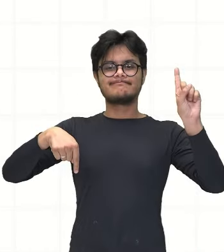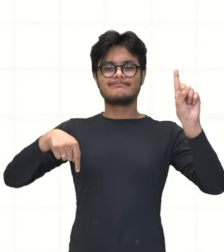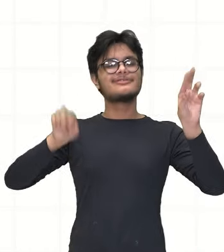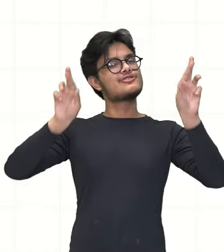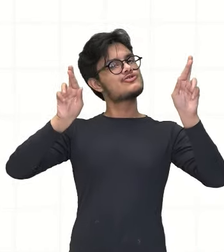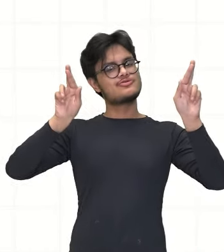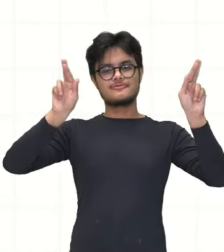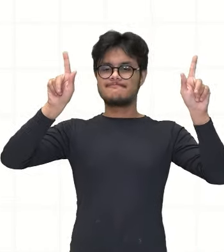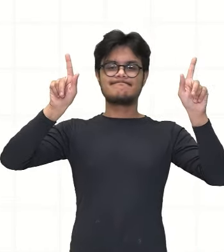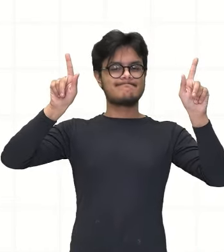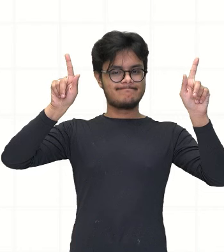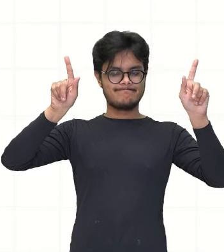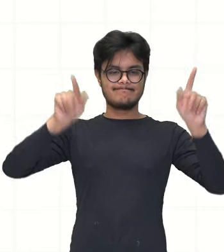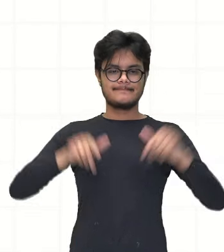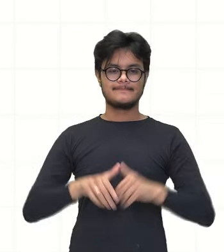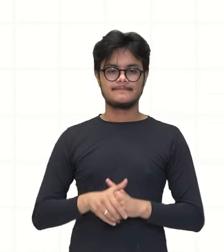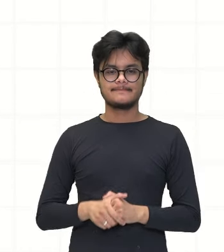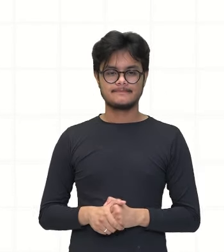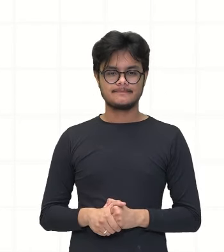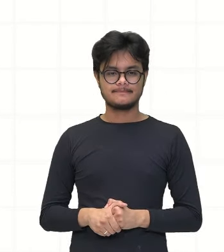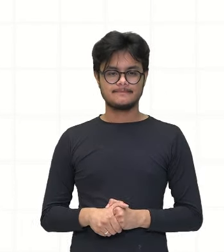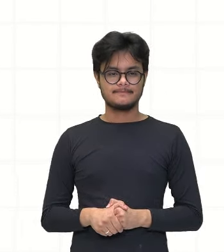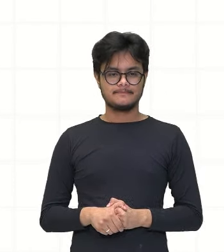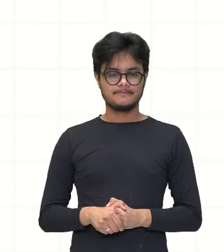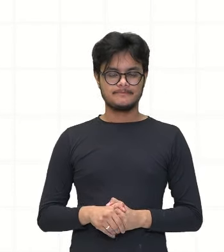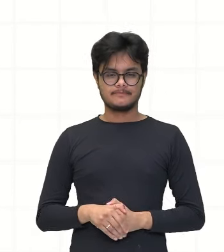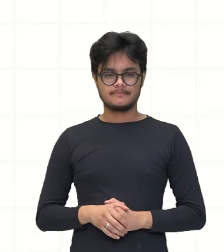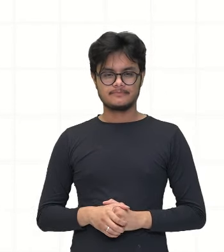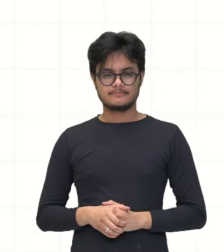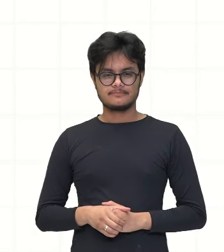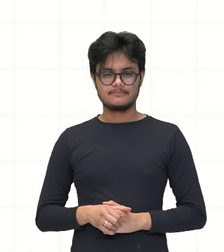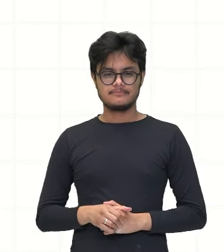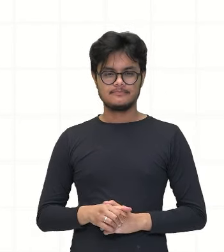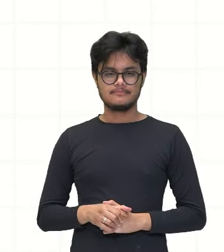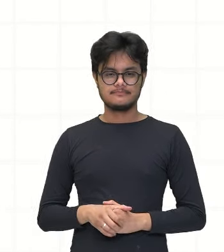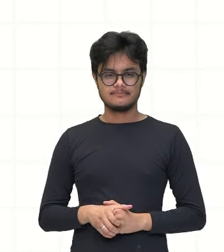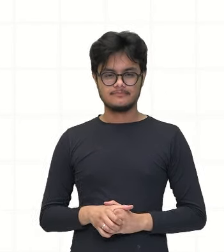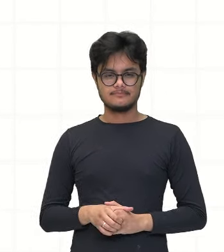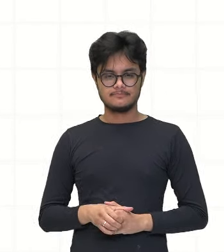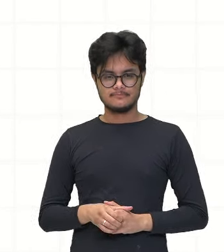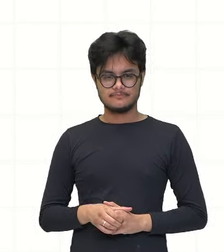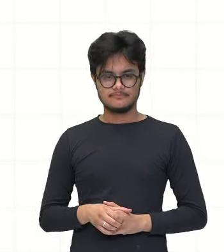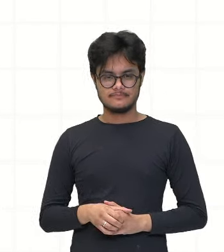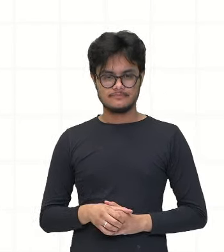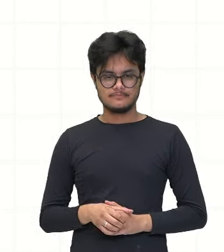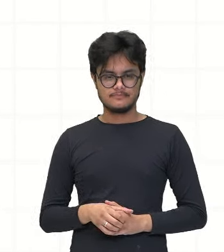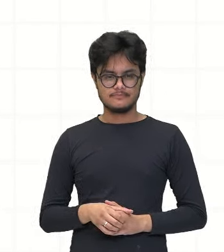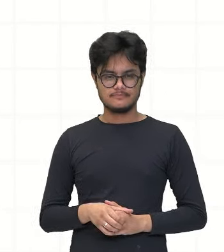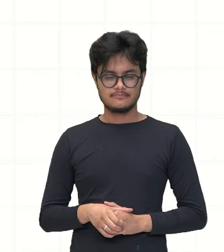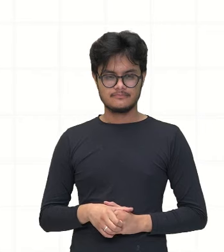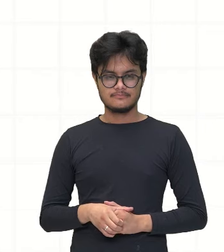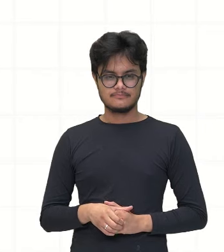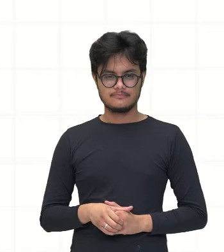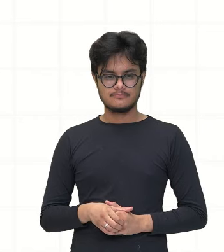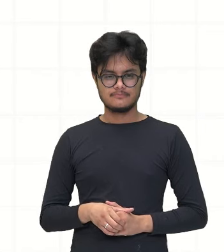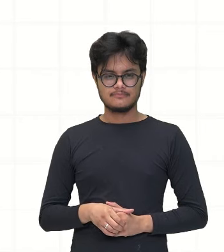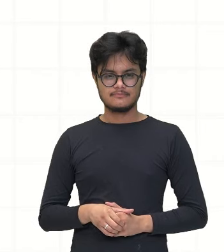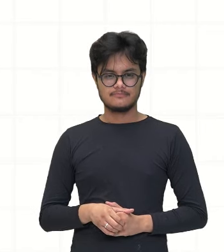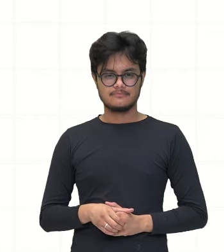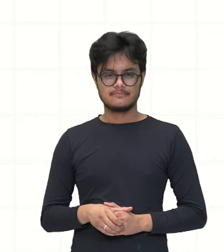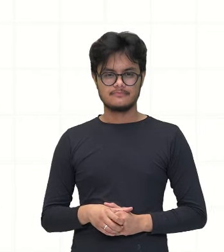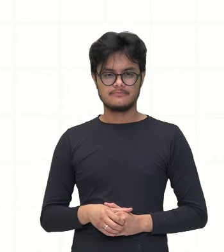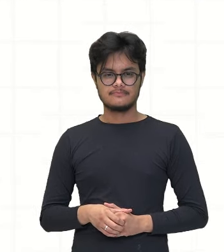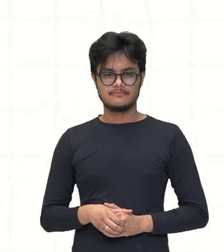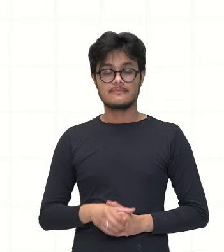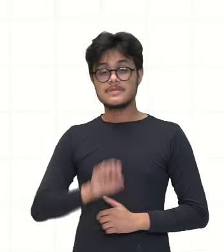direção, não são grandezas diretamente proporcionais, elas são inversamente proporcionais. Então, se